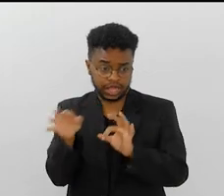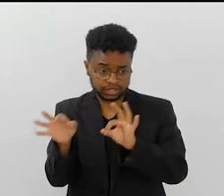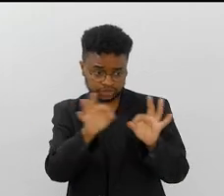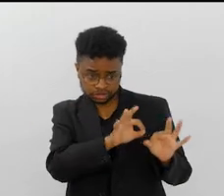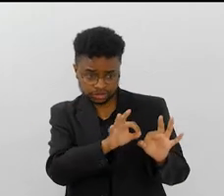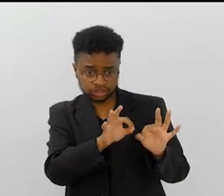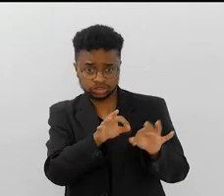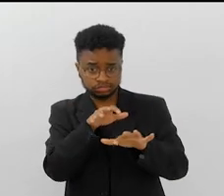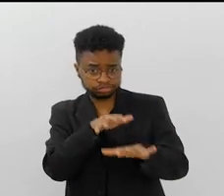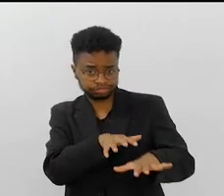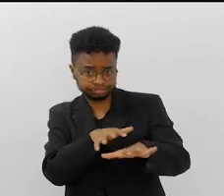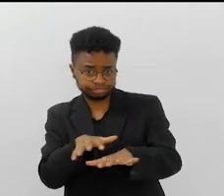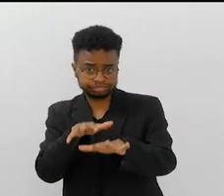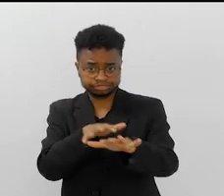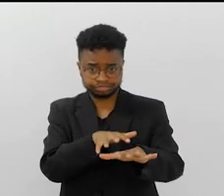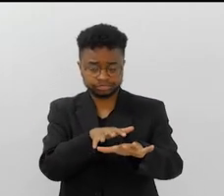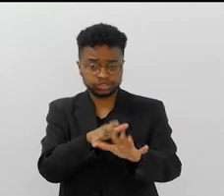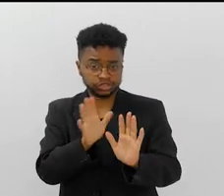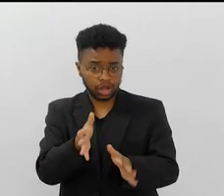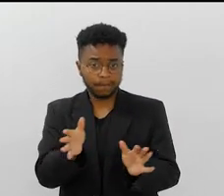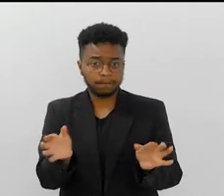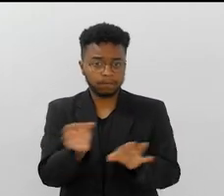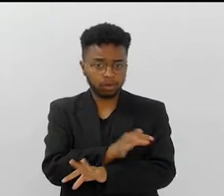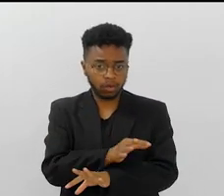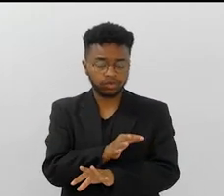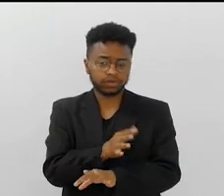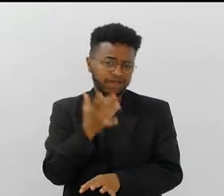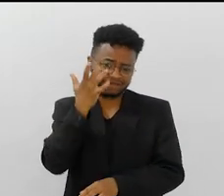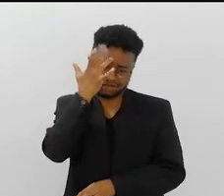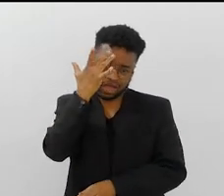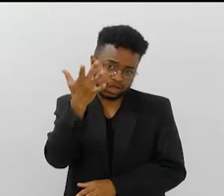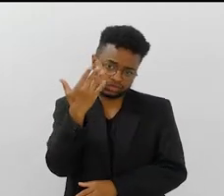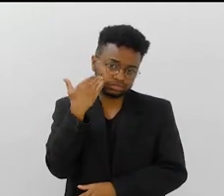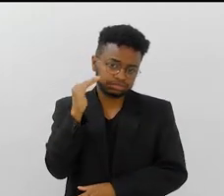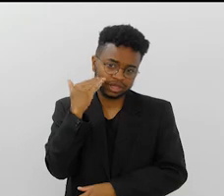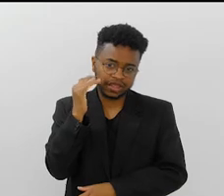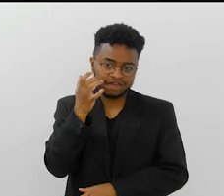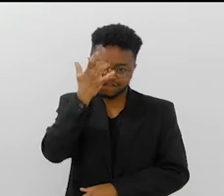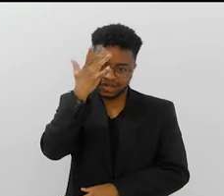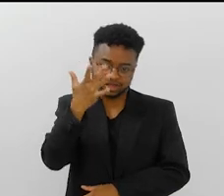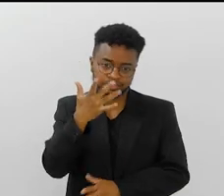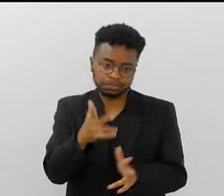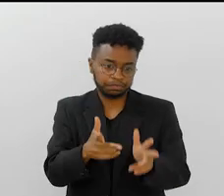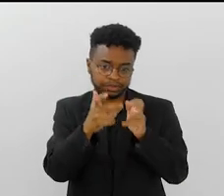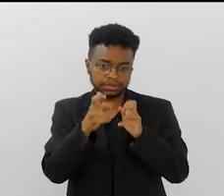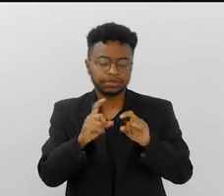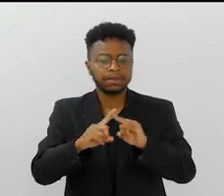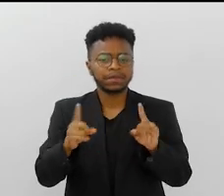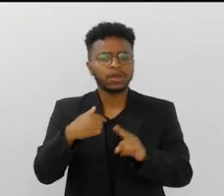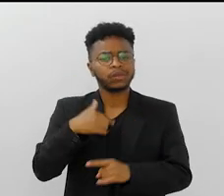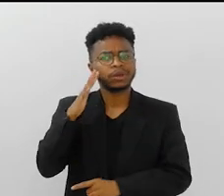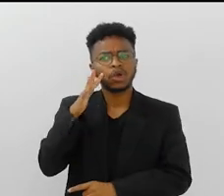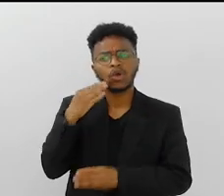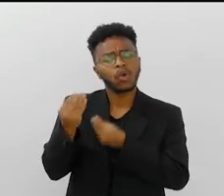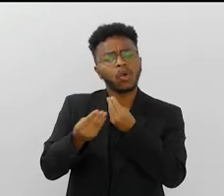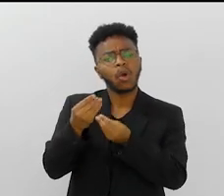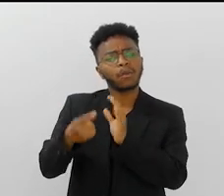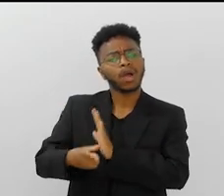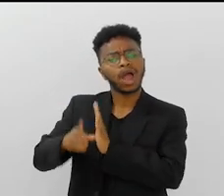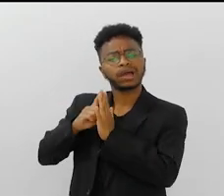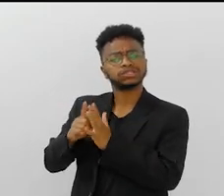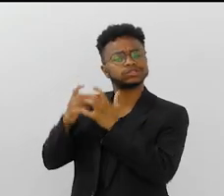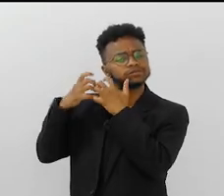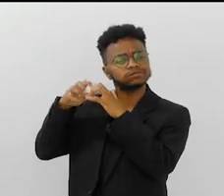a coisa consumada na avenida, é mais fácil de você captar aquilo. Como é que ele pensou nisso antes?